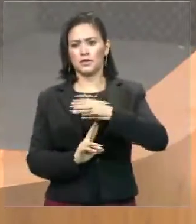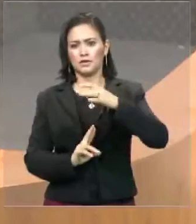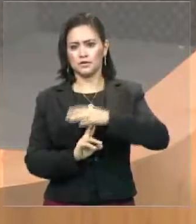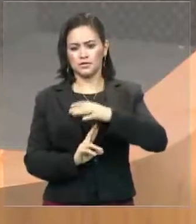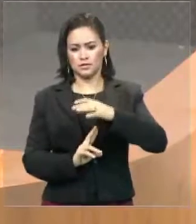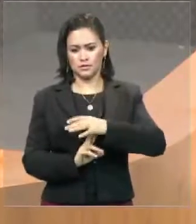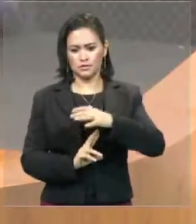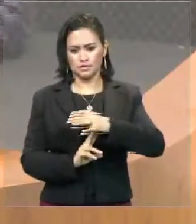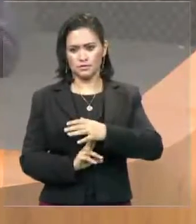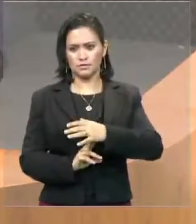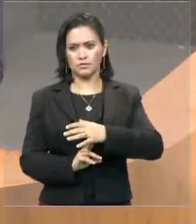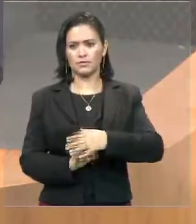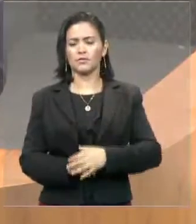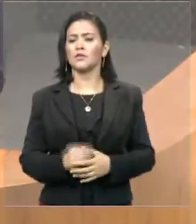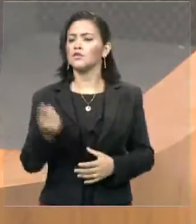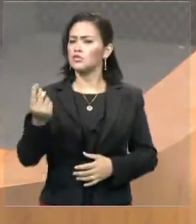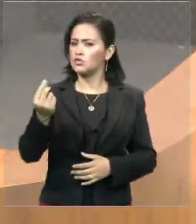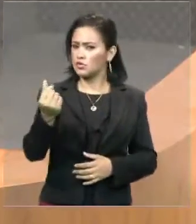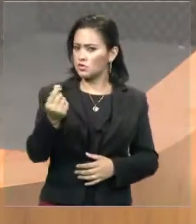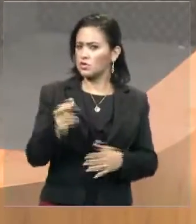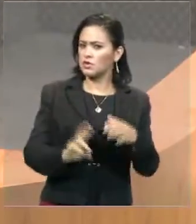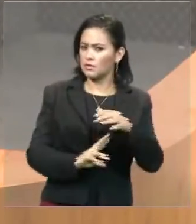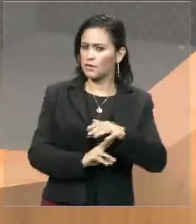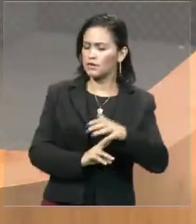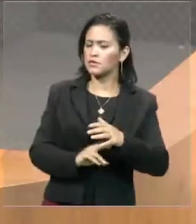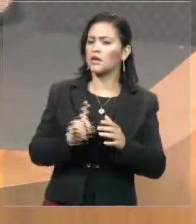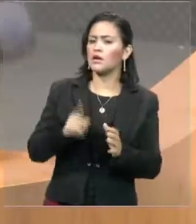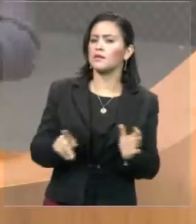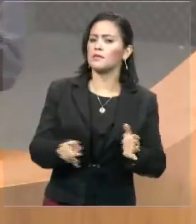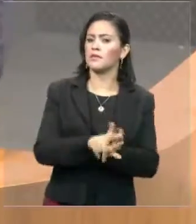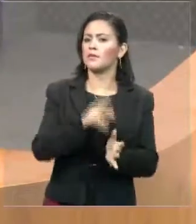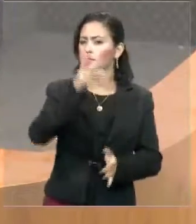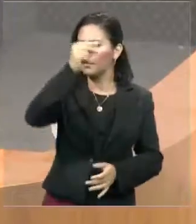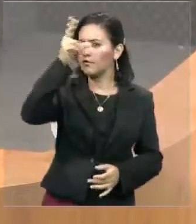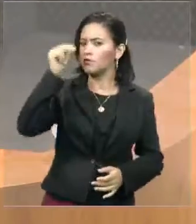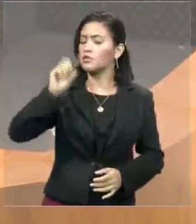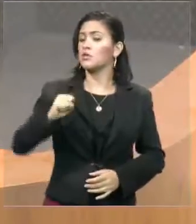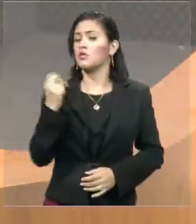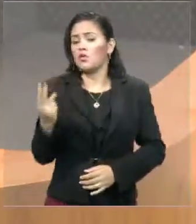O dinheiro que foi pra essa praça é da prefeitura ou é do governo do estado?